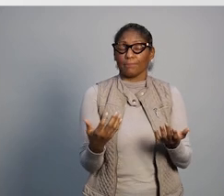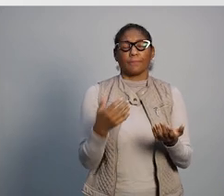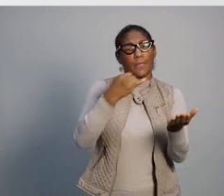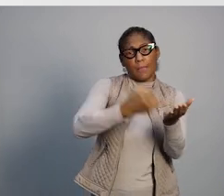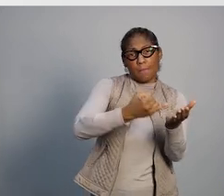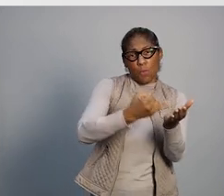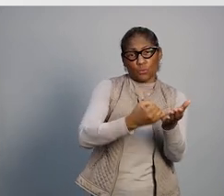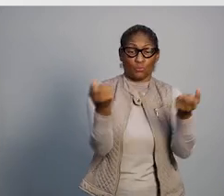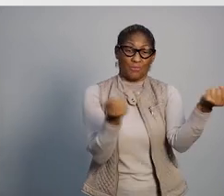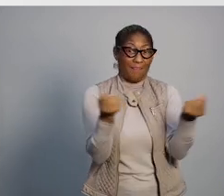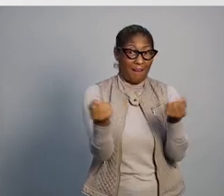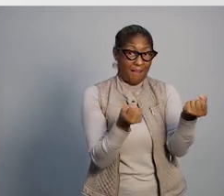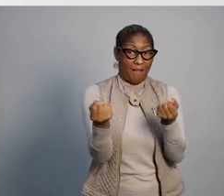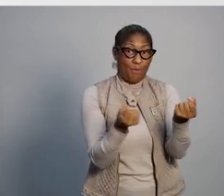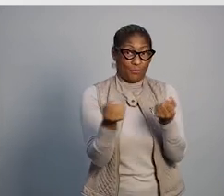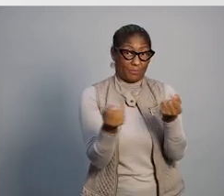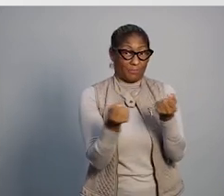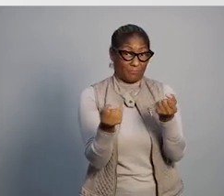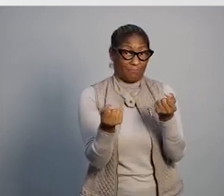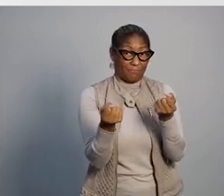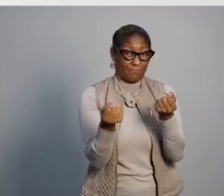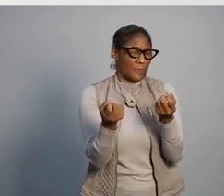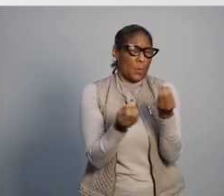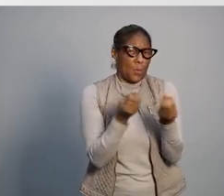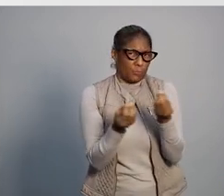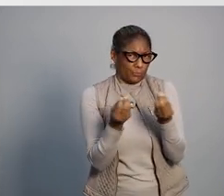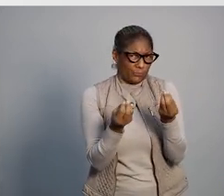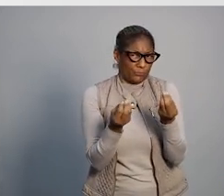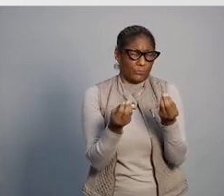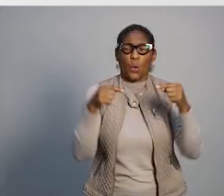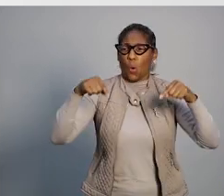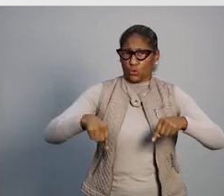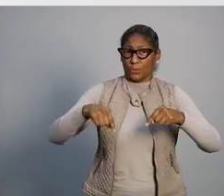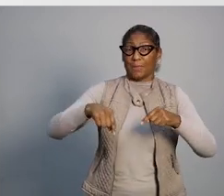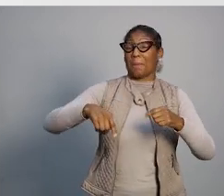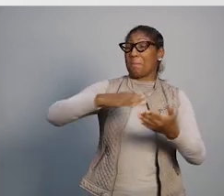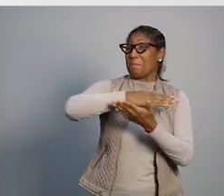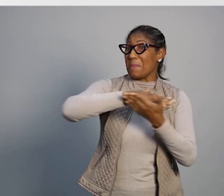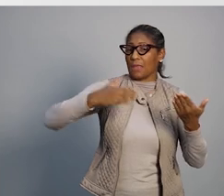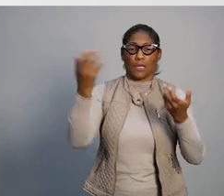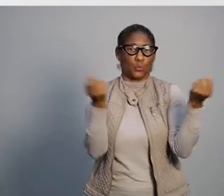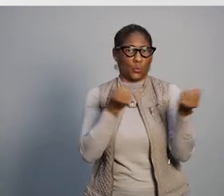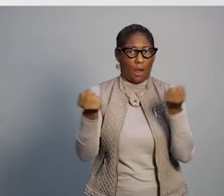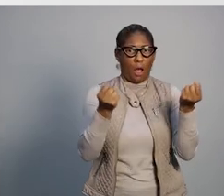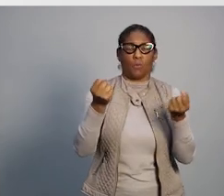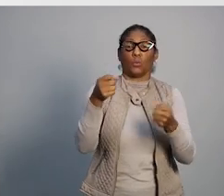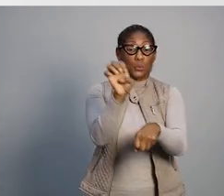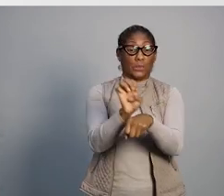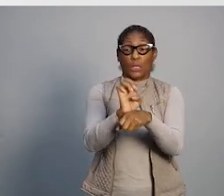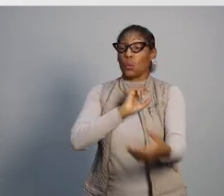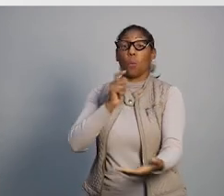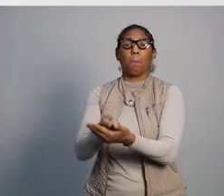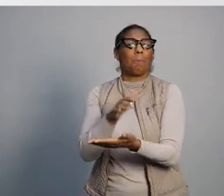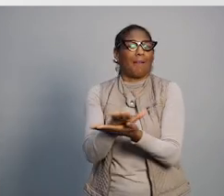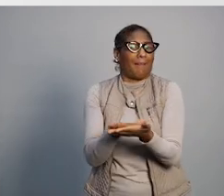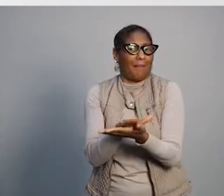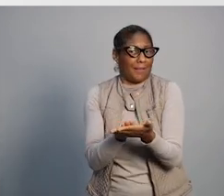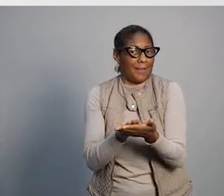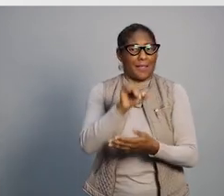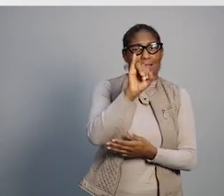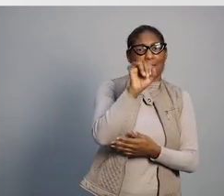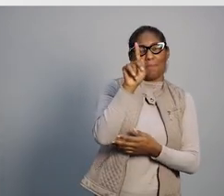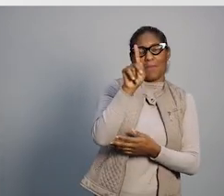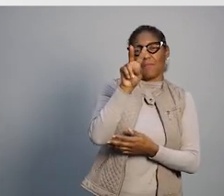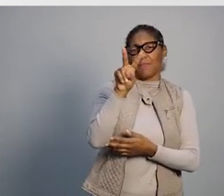é a que diz respeito à tributação de veículos automotores. Hoje, quase metade da frota do nosso Estado não